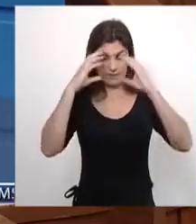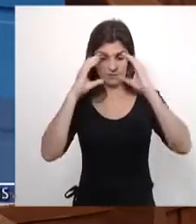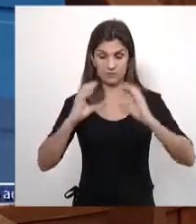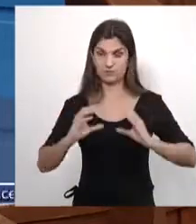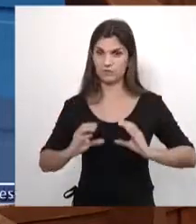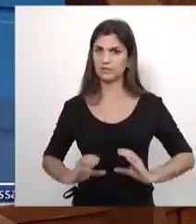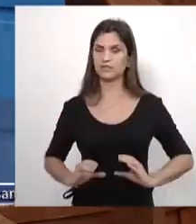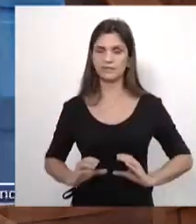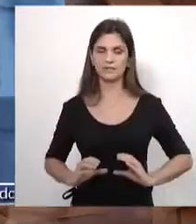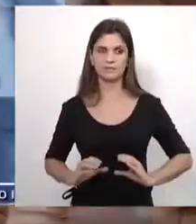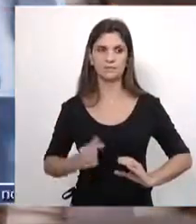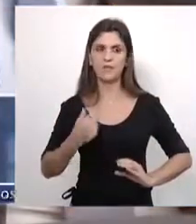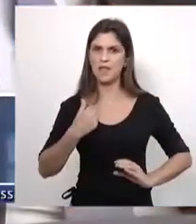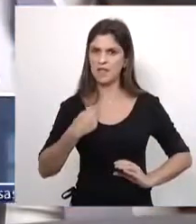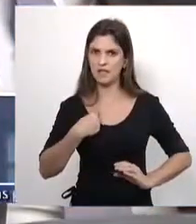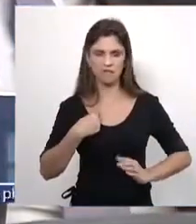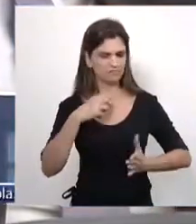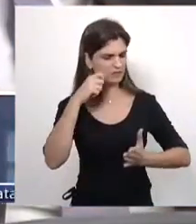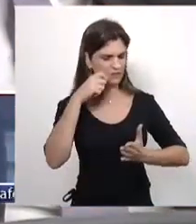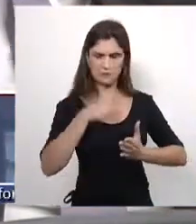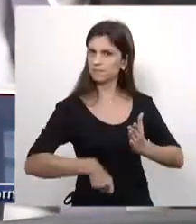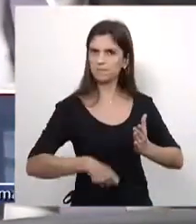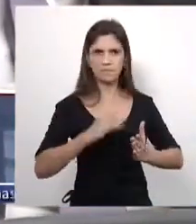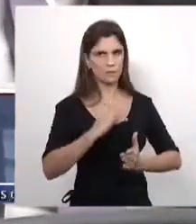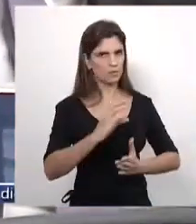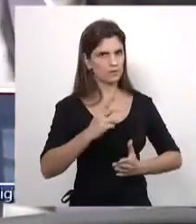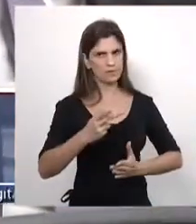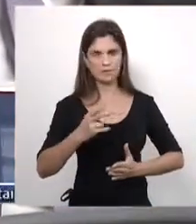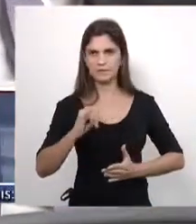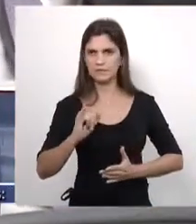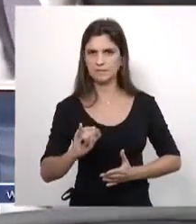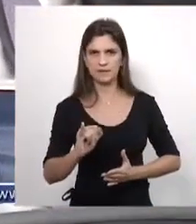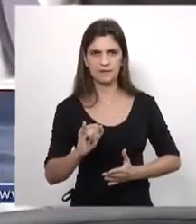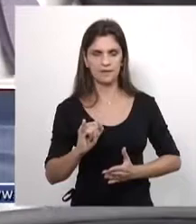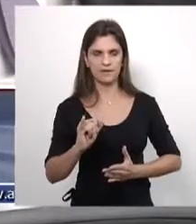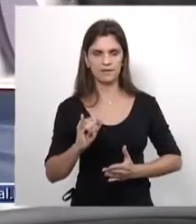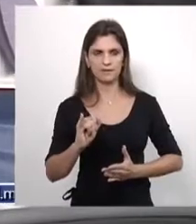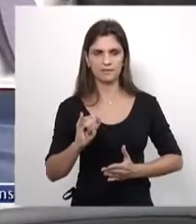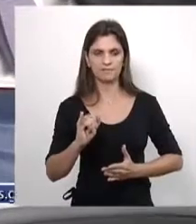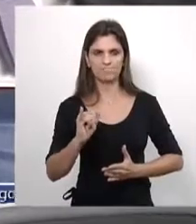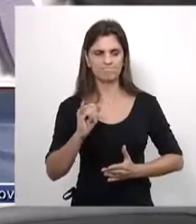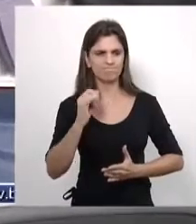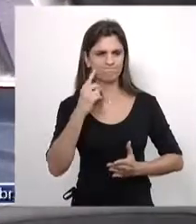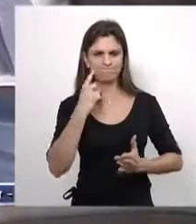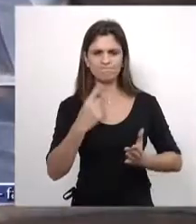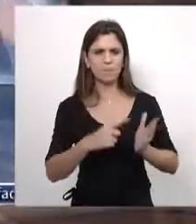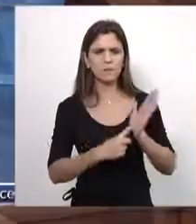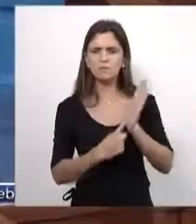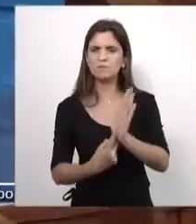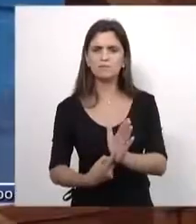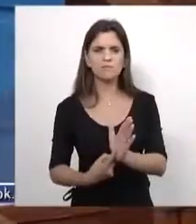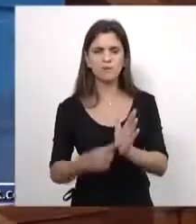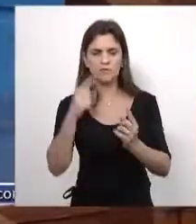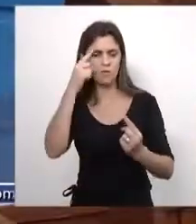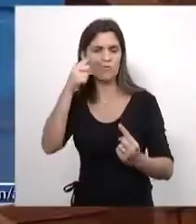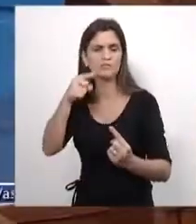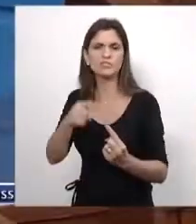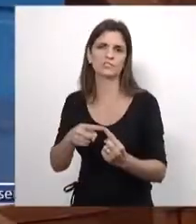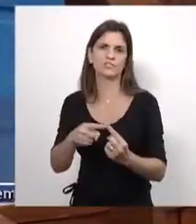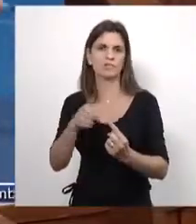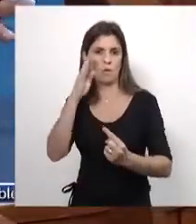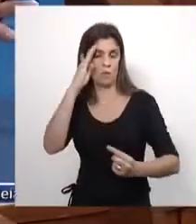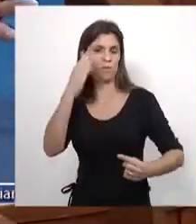cidadão. Eu não vou assinar uma CPI que não tenha um fato determinante. No requerimento que ele acabou de prestar aqui, ele colocou quatro